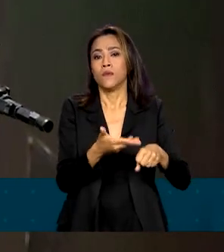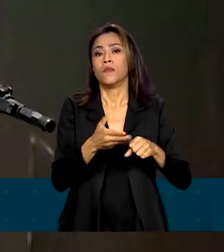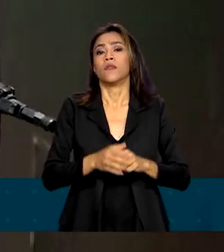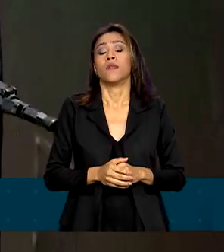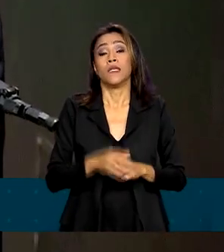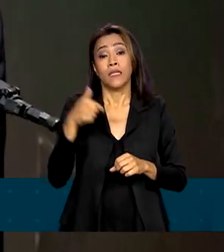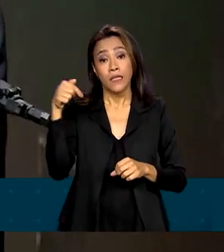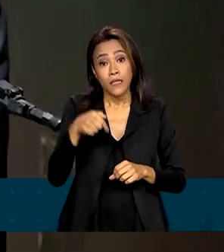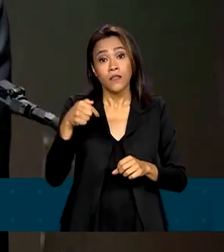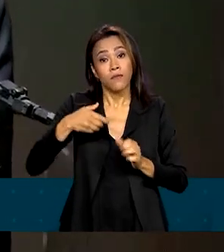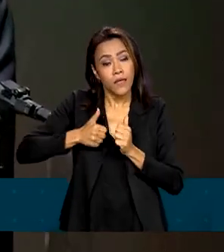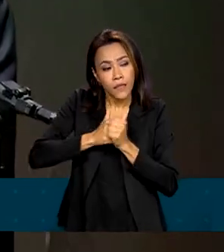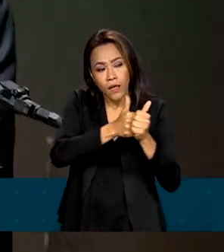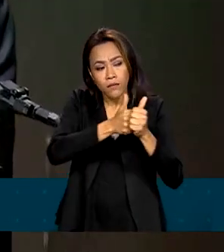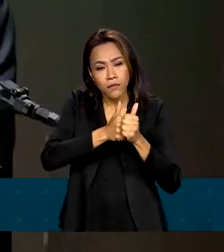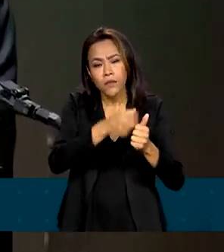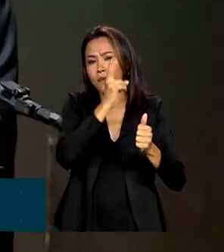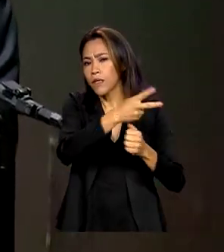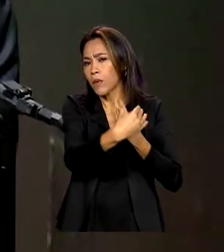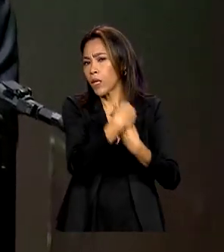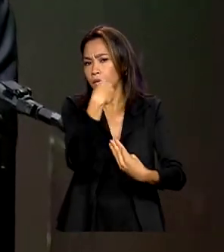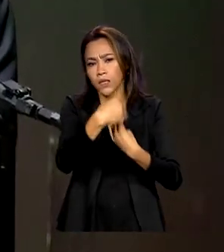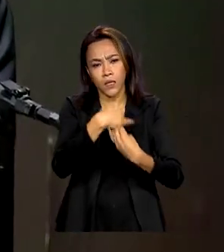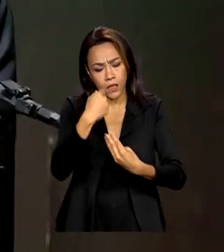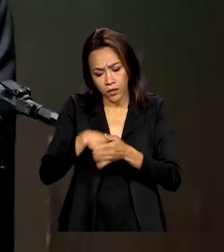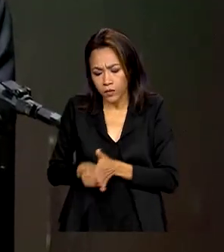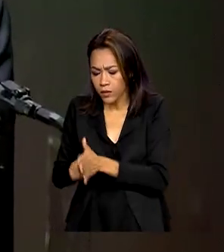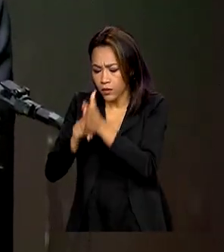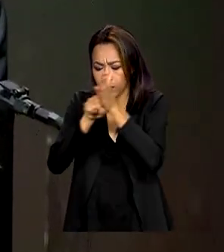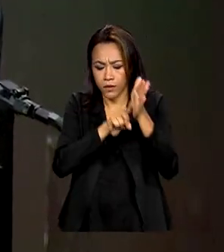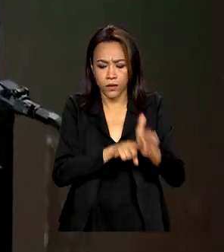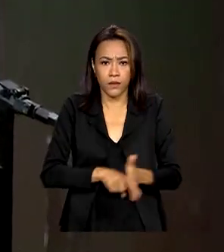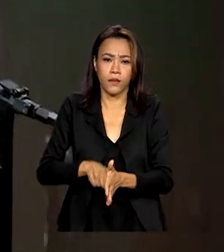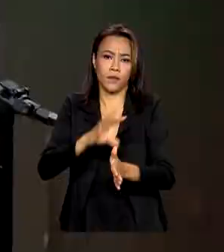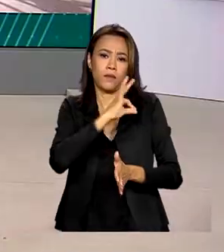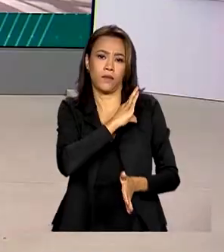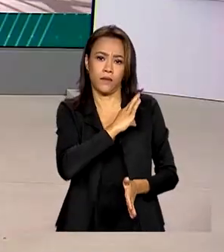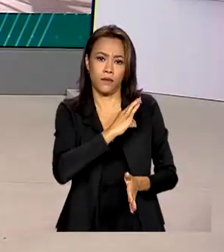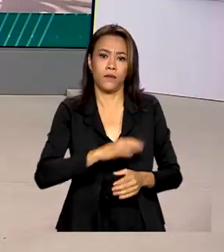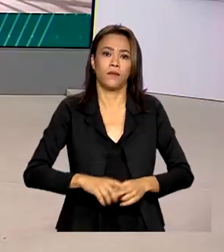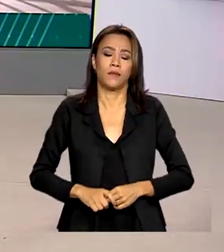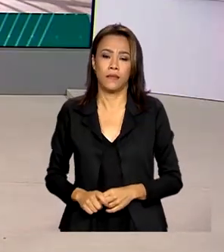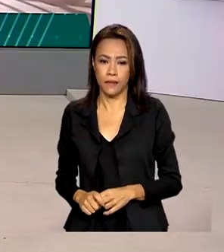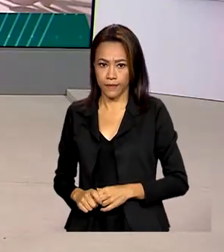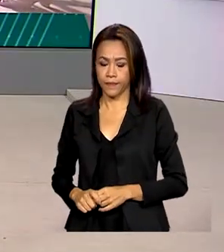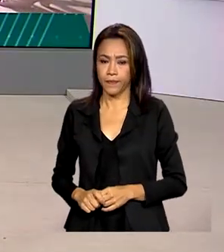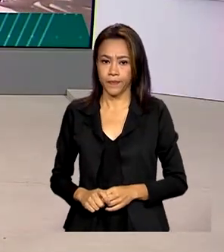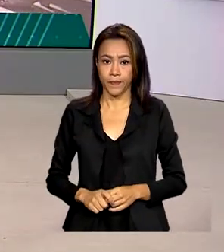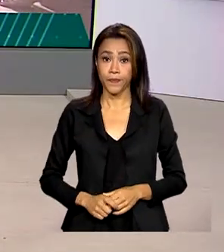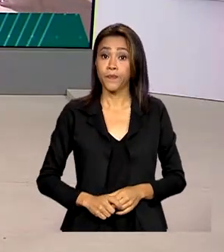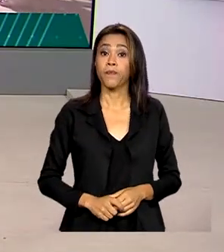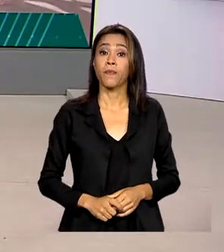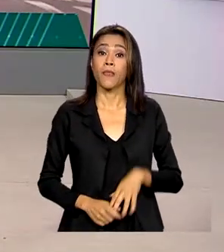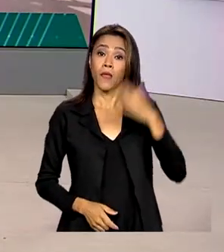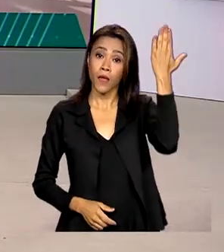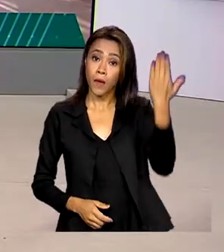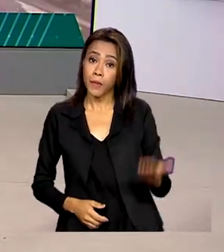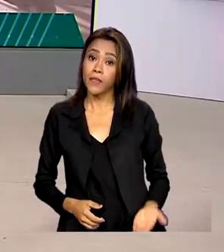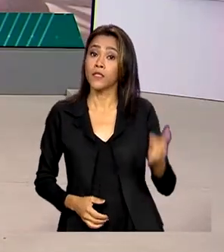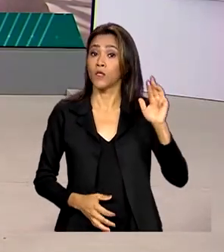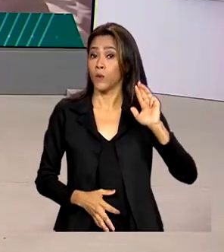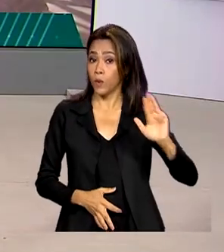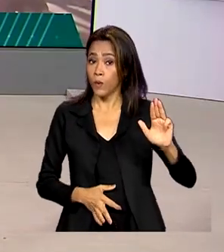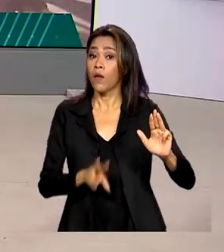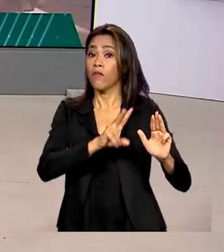inafastável na gestão das investigações policiais. O presidente Lula voltará a se